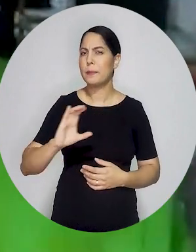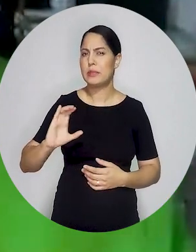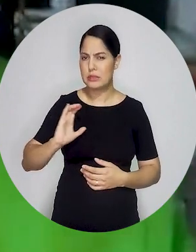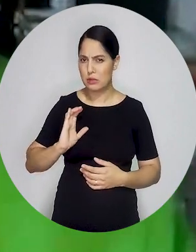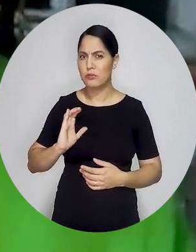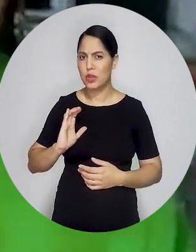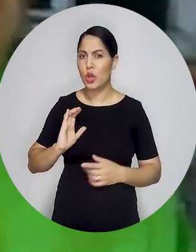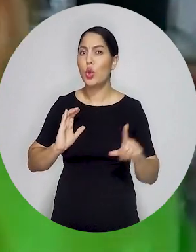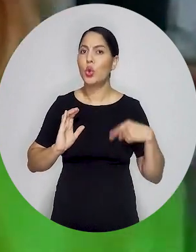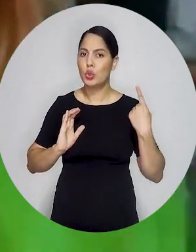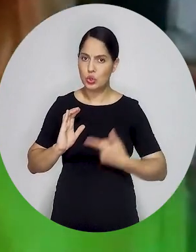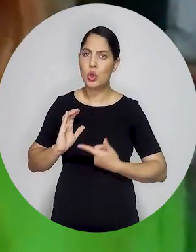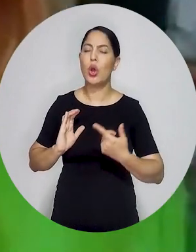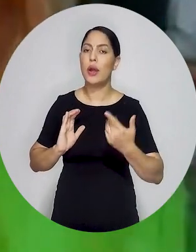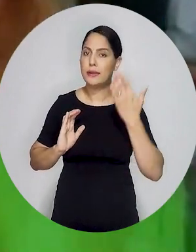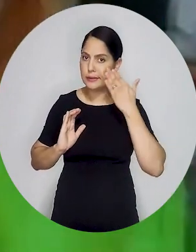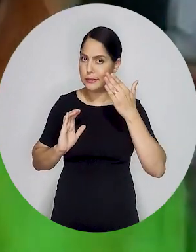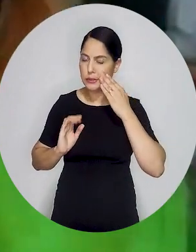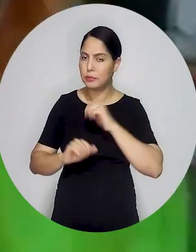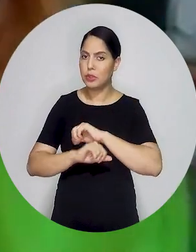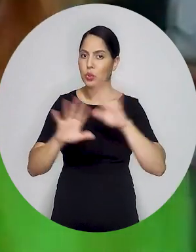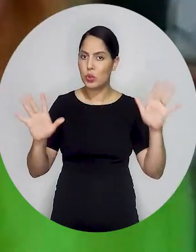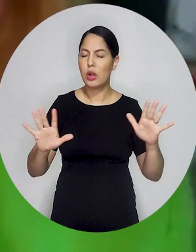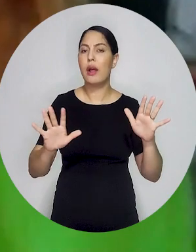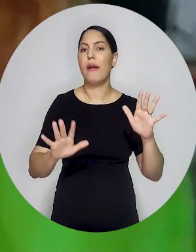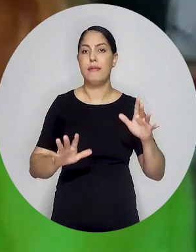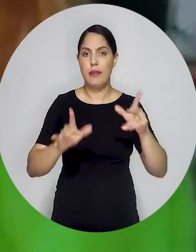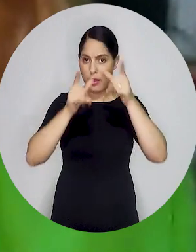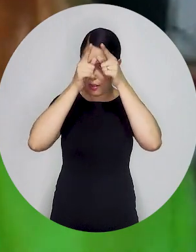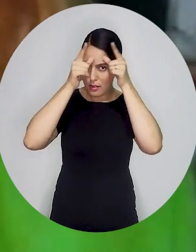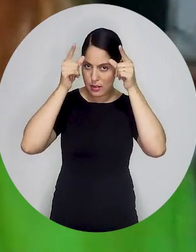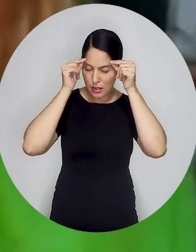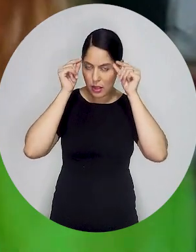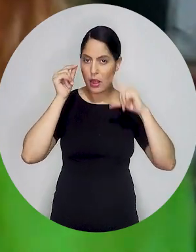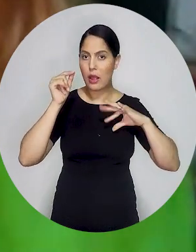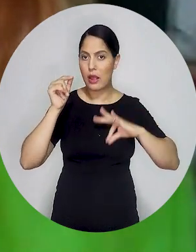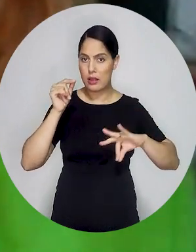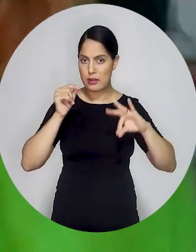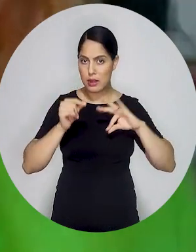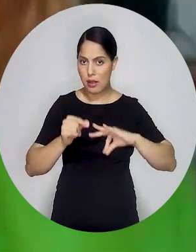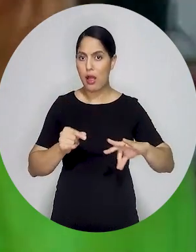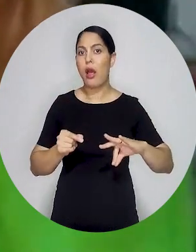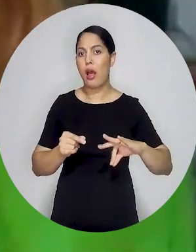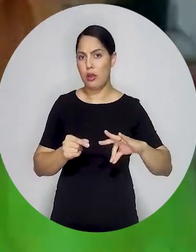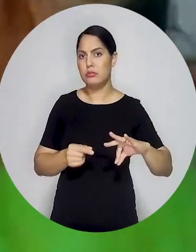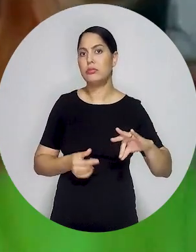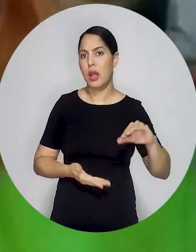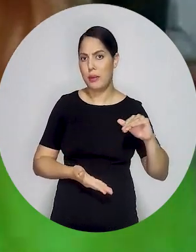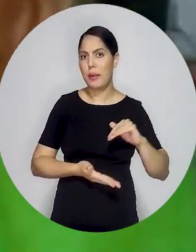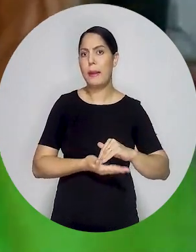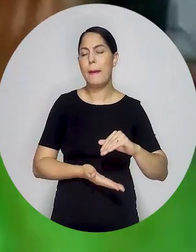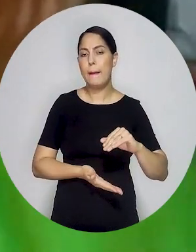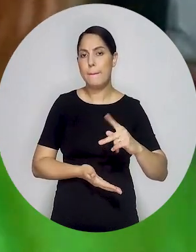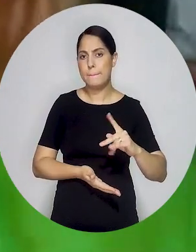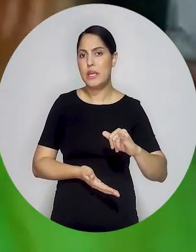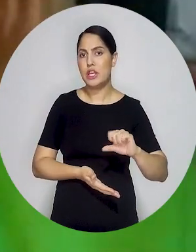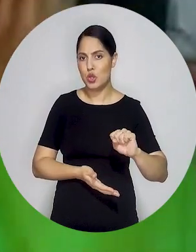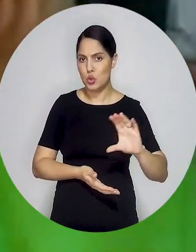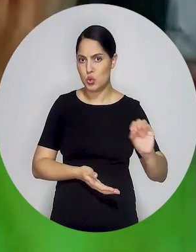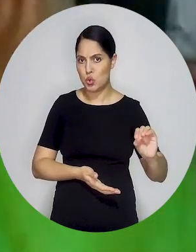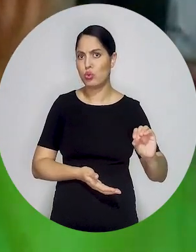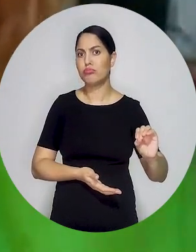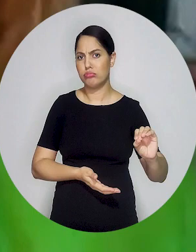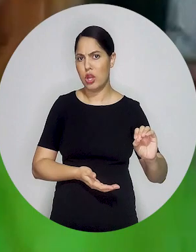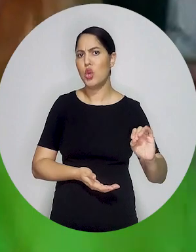na comissão, como comissão, nós temos que pensar tanto do lado da enfermagem, que tem o direito justo de receber